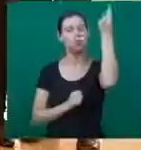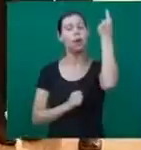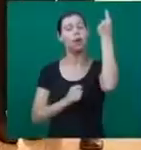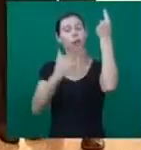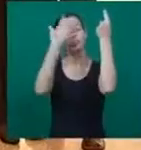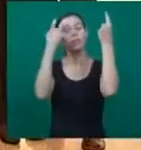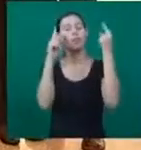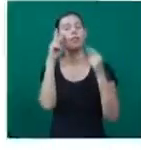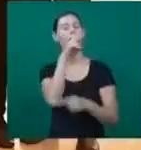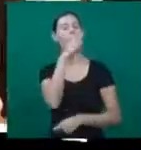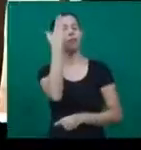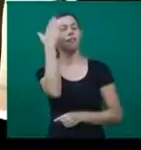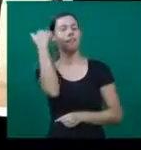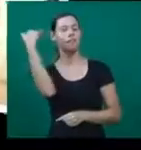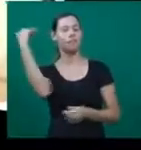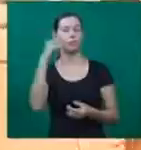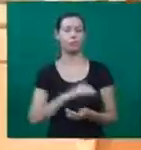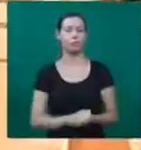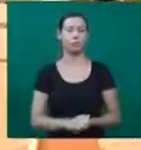celebridade.